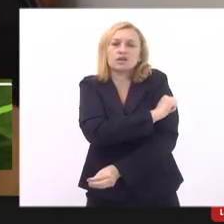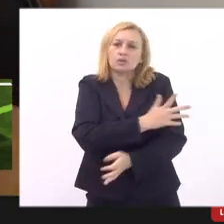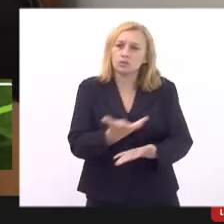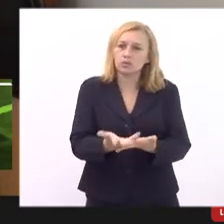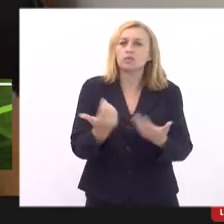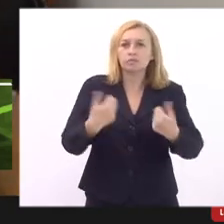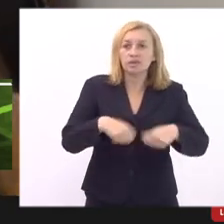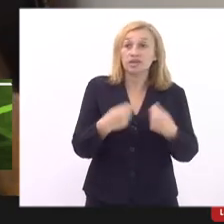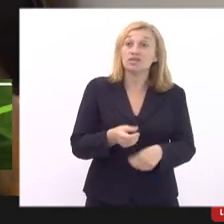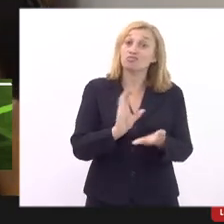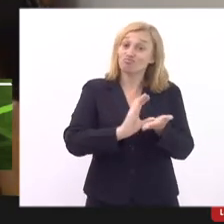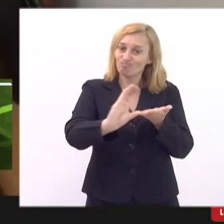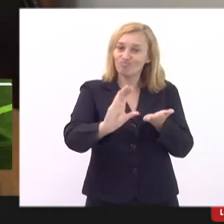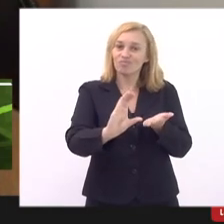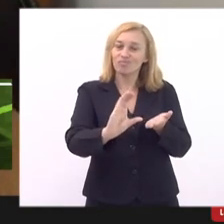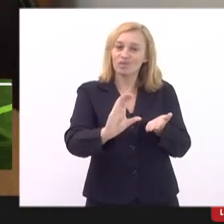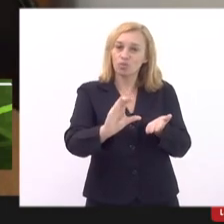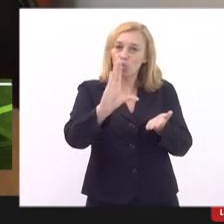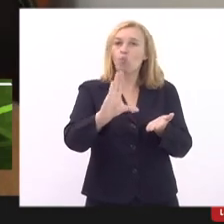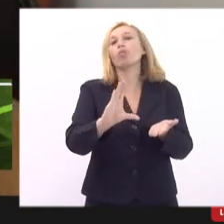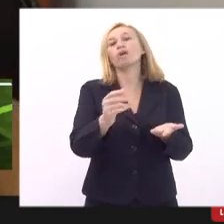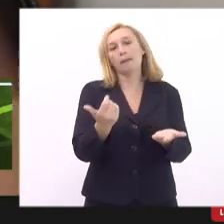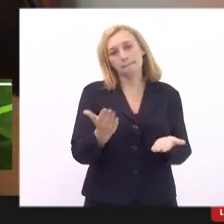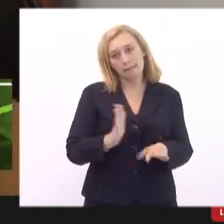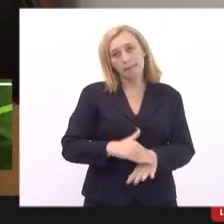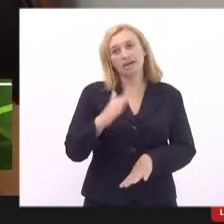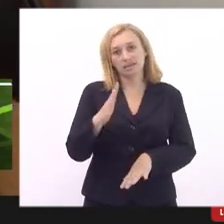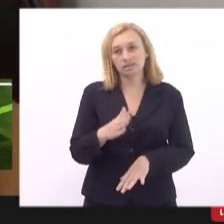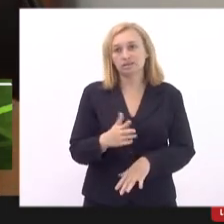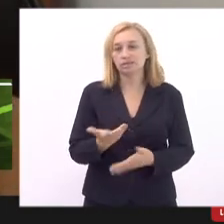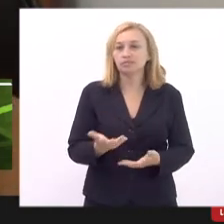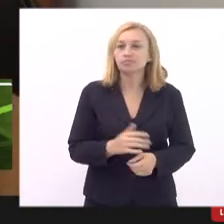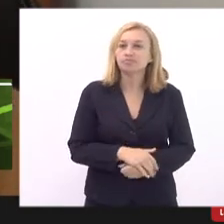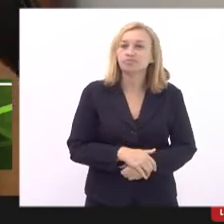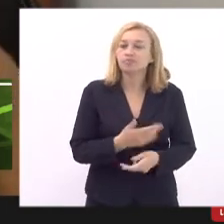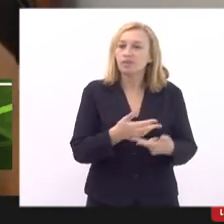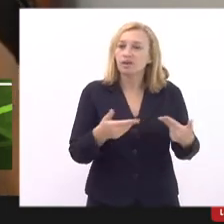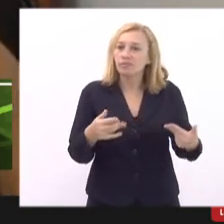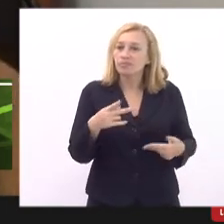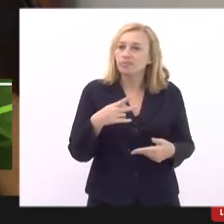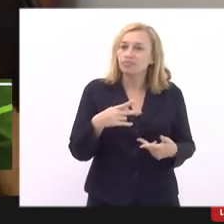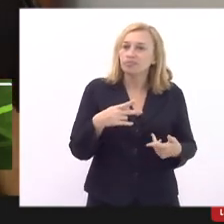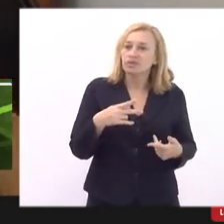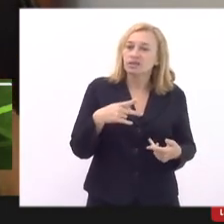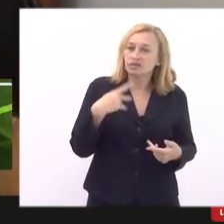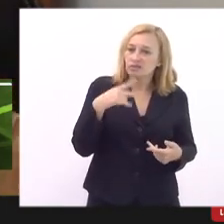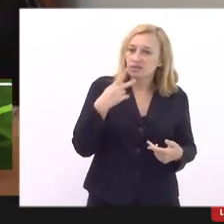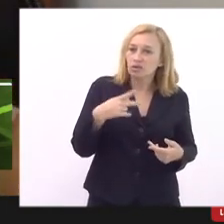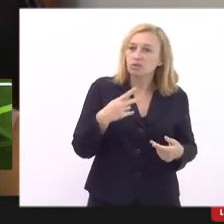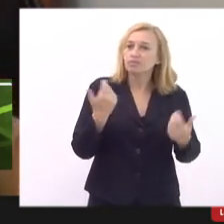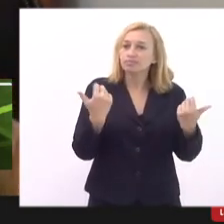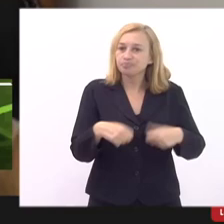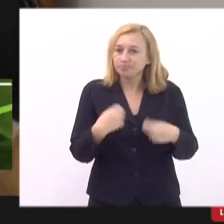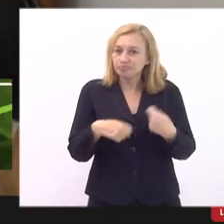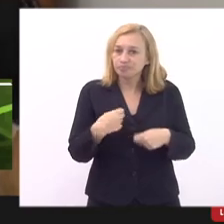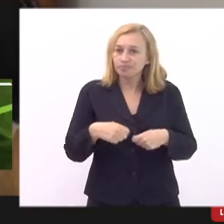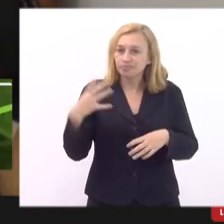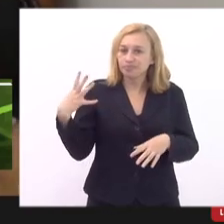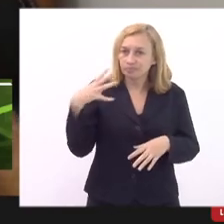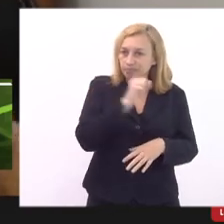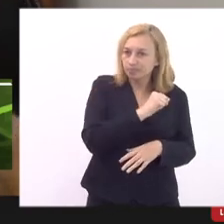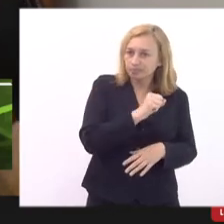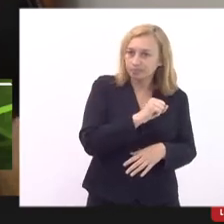isso a gente precisa de recursos então assim tem muitas coisas que eu poderia falar aqui mas eu acho que no momento essa a necessidade mais urgente